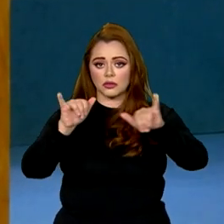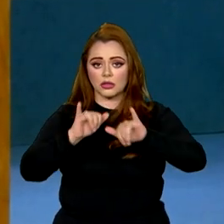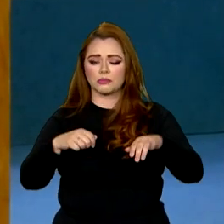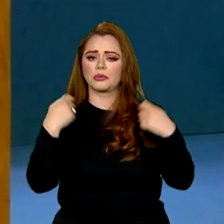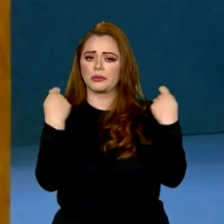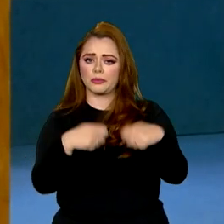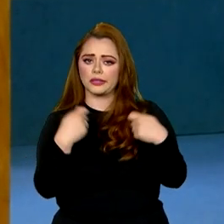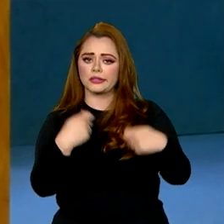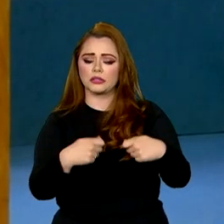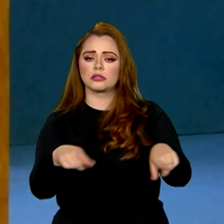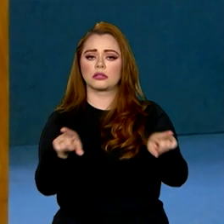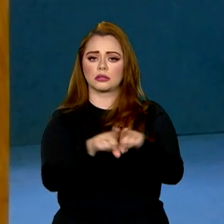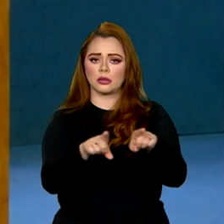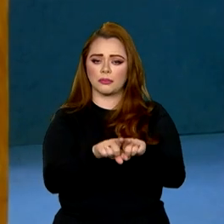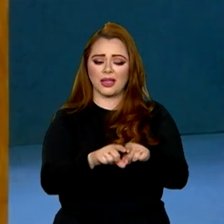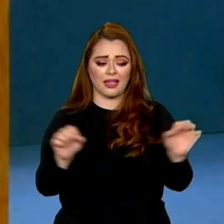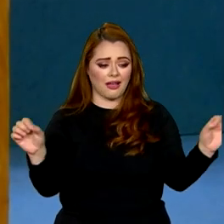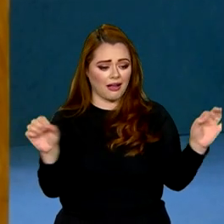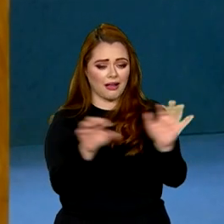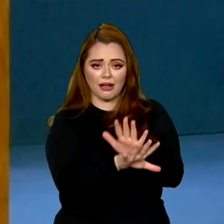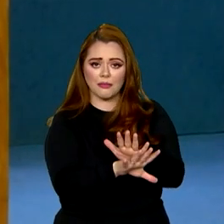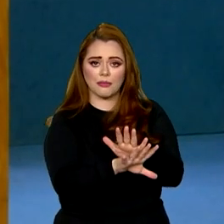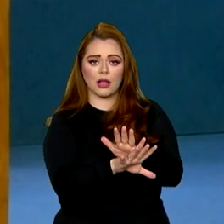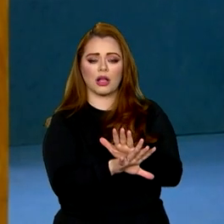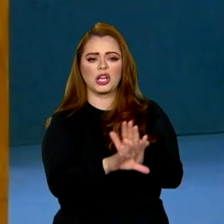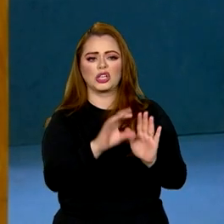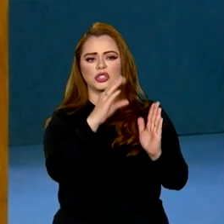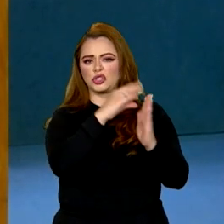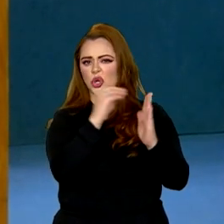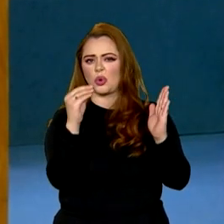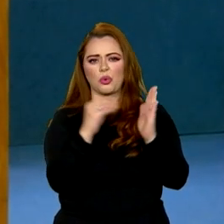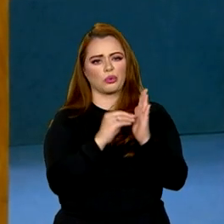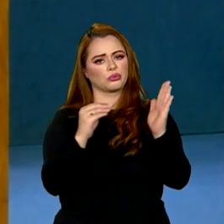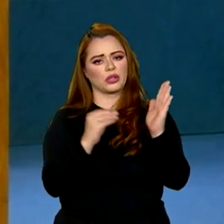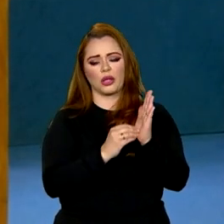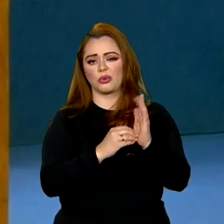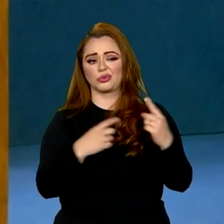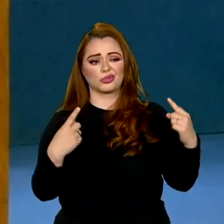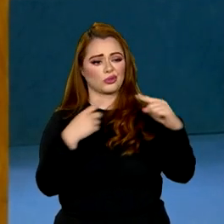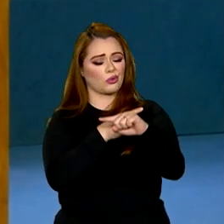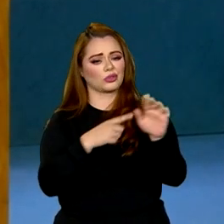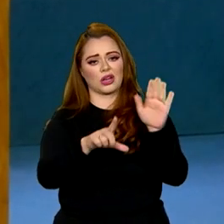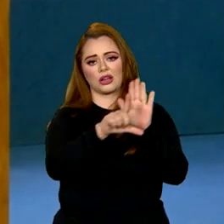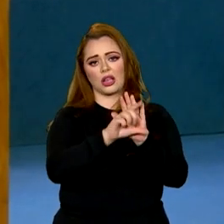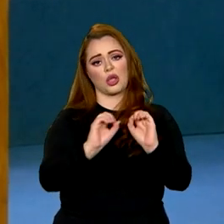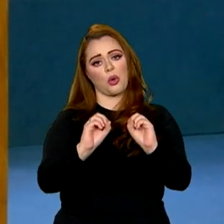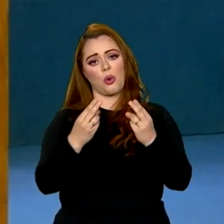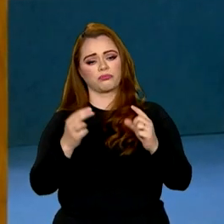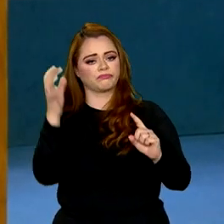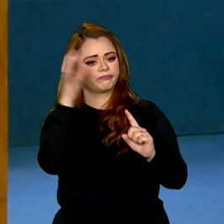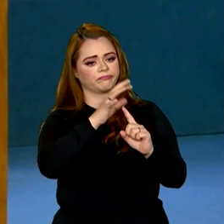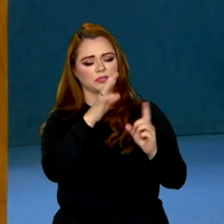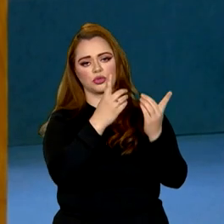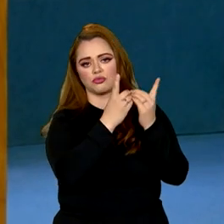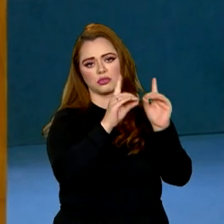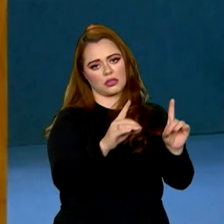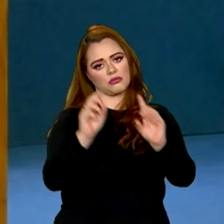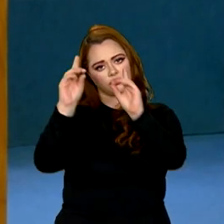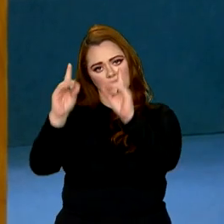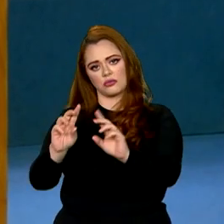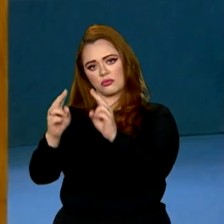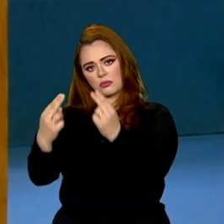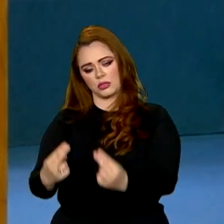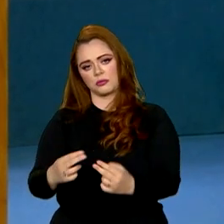coibir a disseminação de conteúdos que contrariam a lei ou ameaçam a democracia e os direitos humanos.